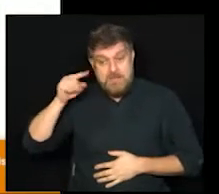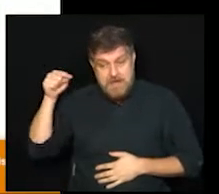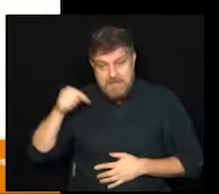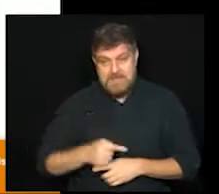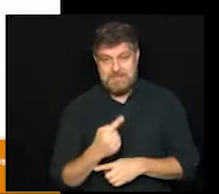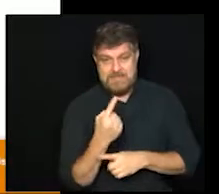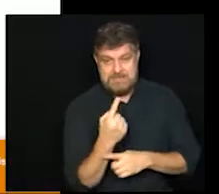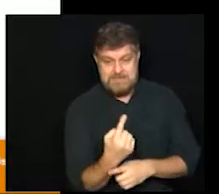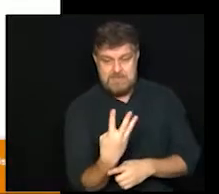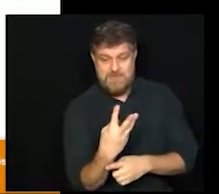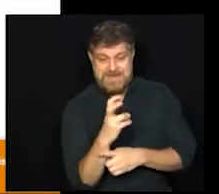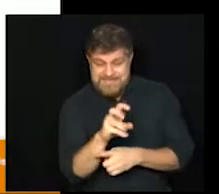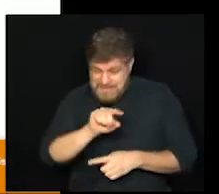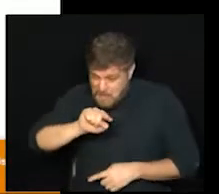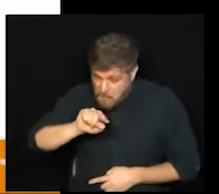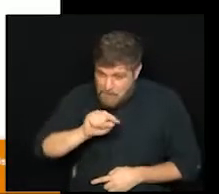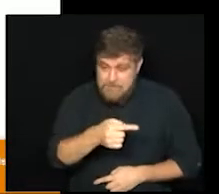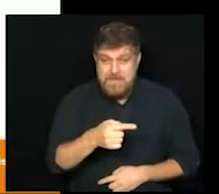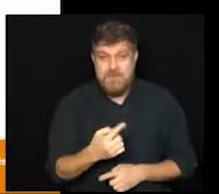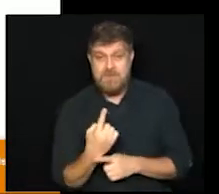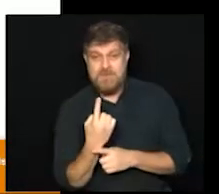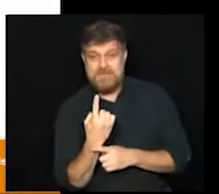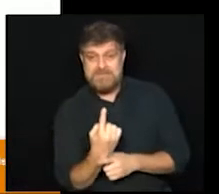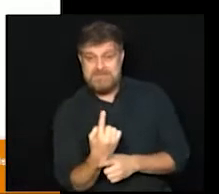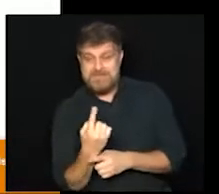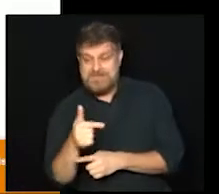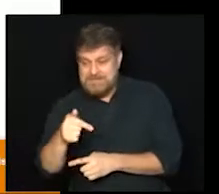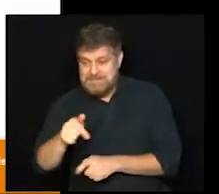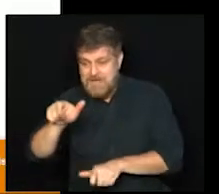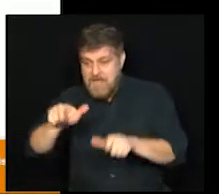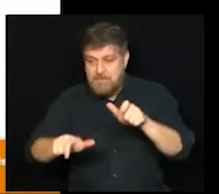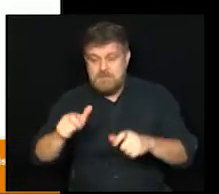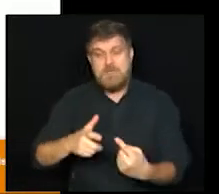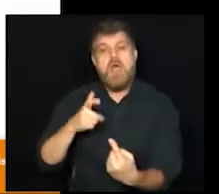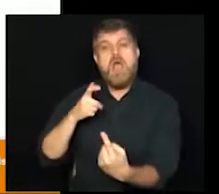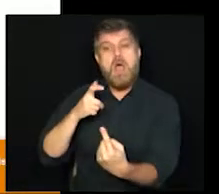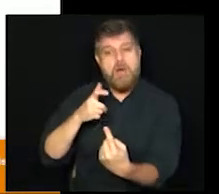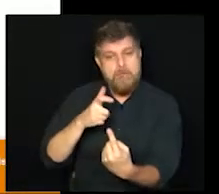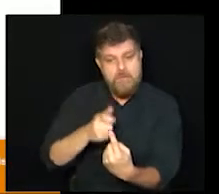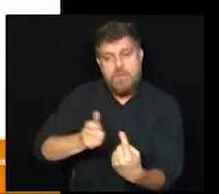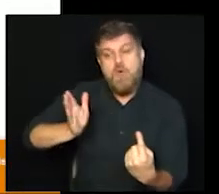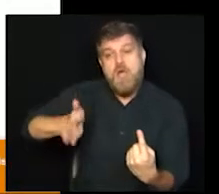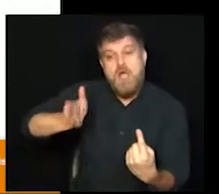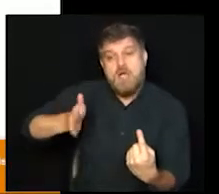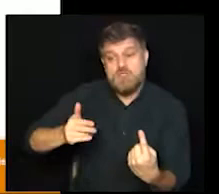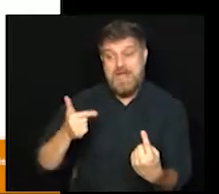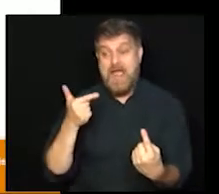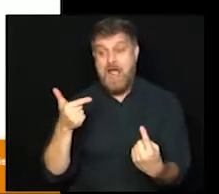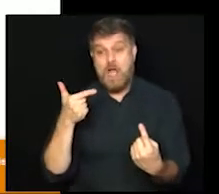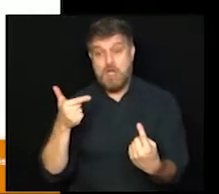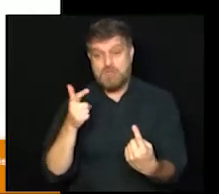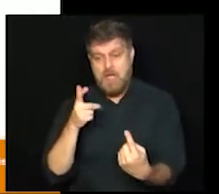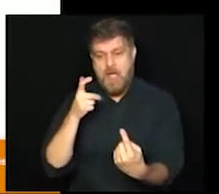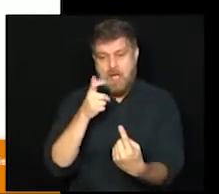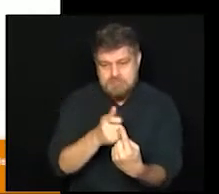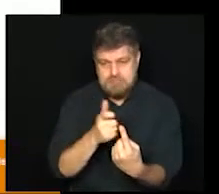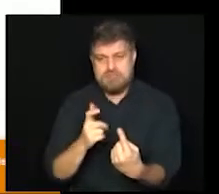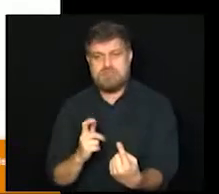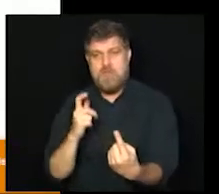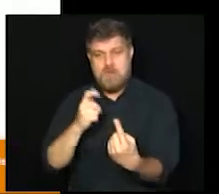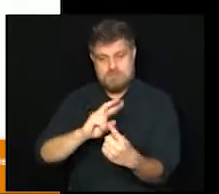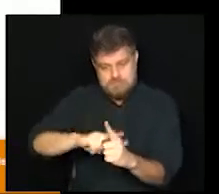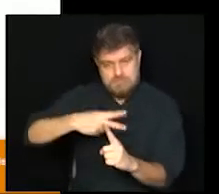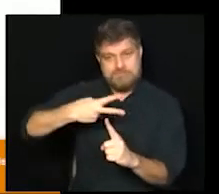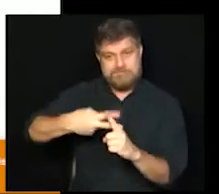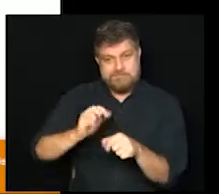.117 pessoas que já foram imunizadas com as duas doses contra a Covid